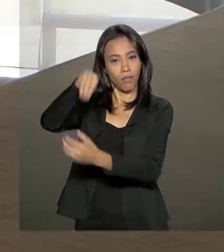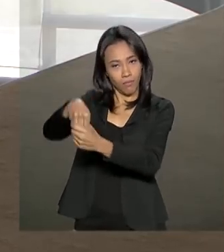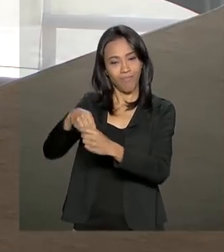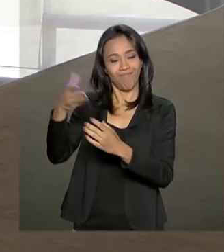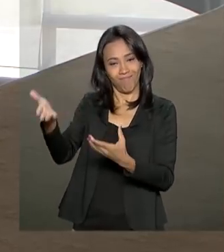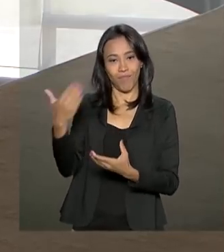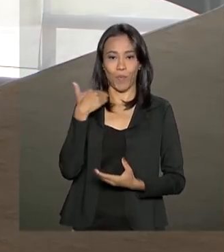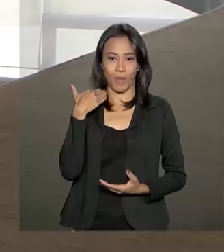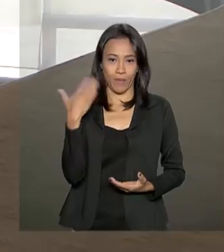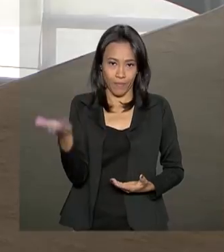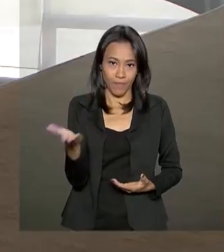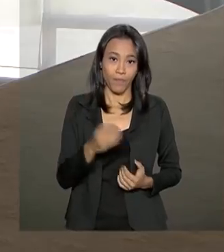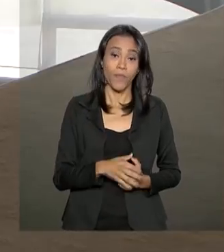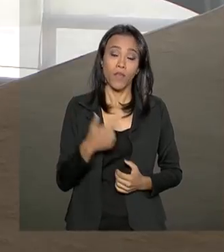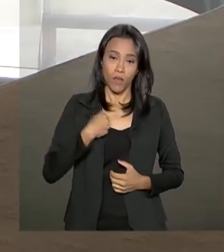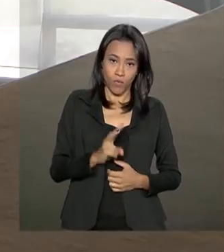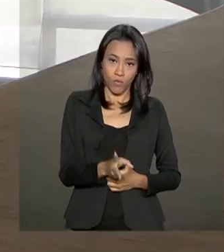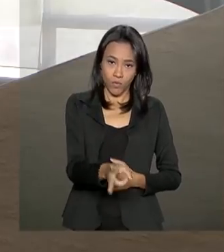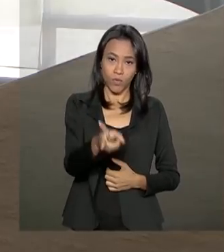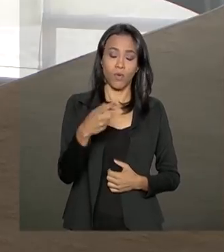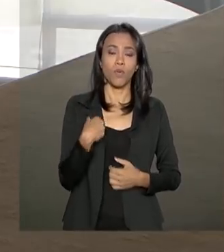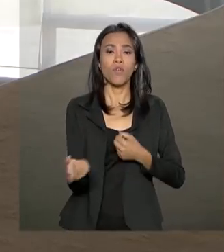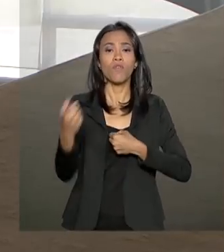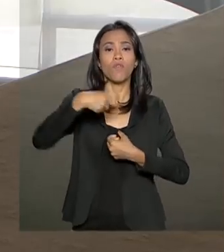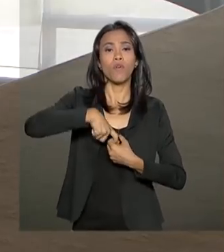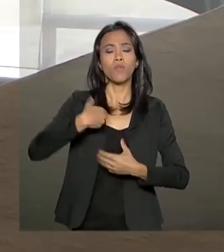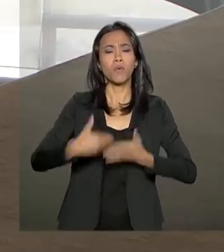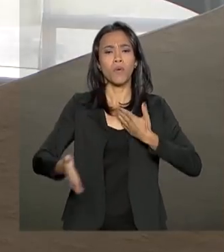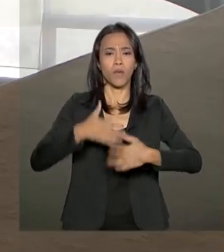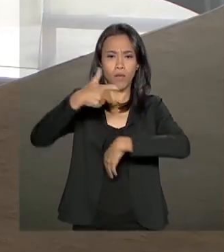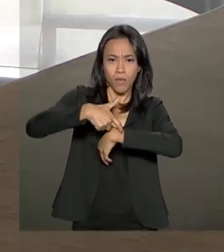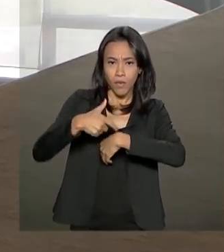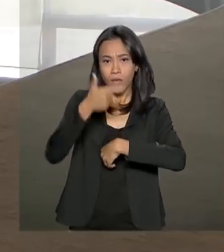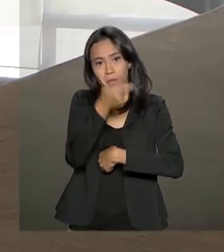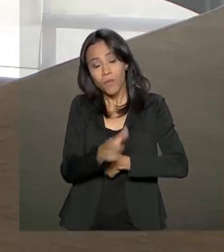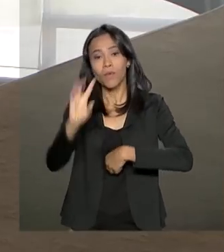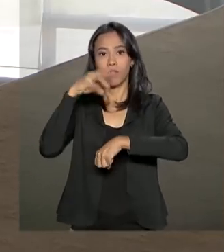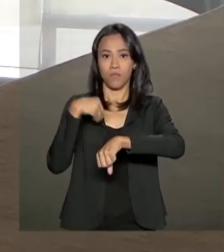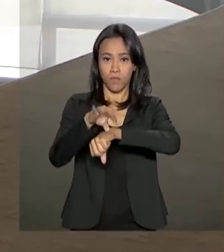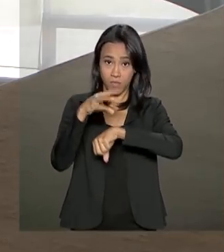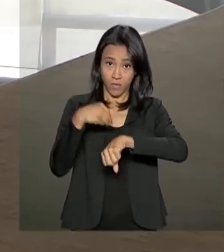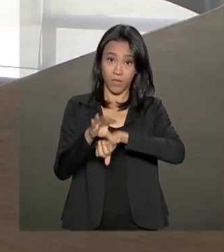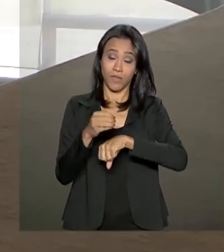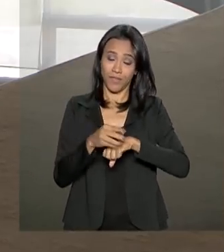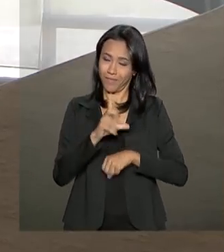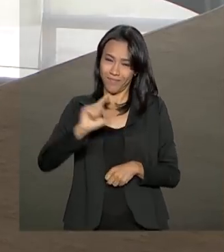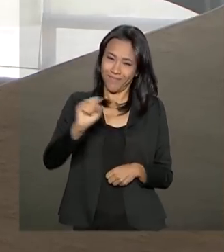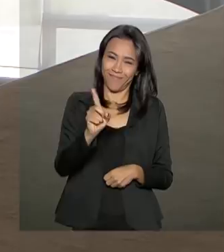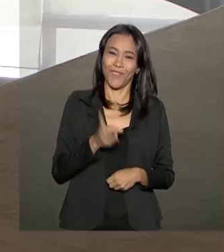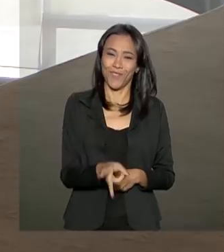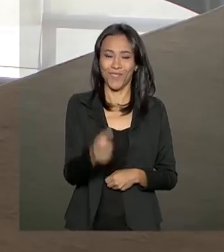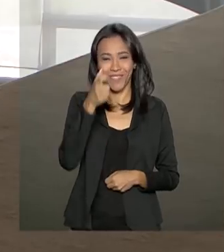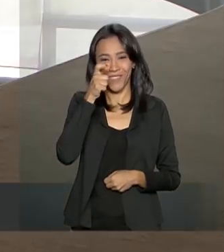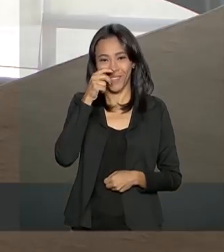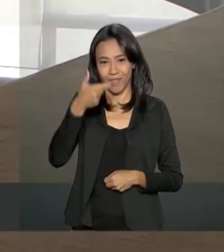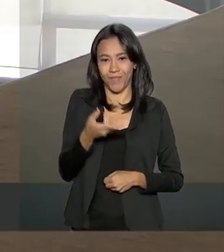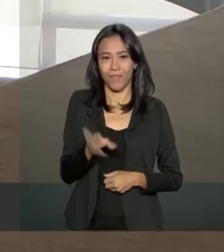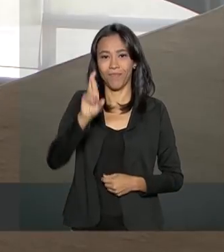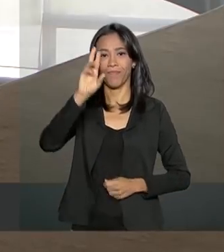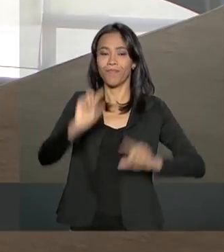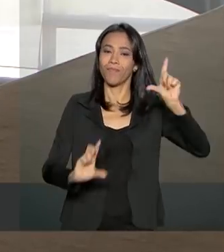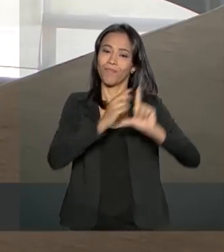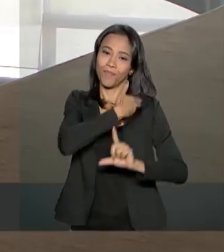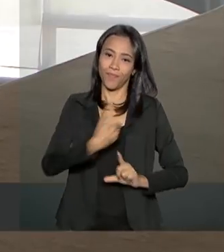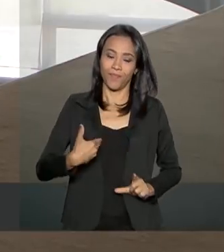em Brasília. Eu continuo por aqui e volto a qualquer momento com outras informações. Não saia daí, continue com a gente aqui na